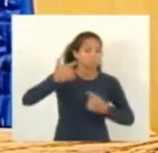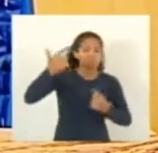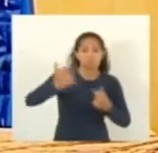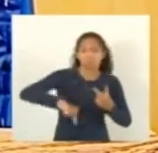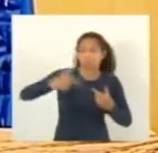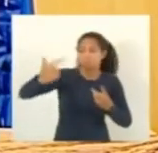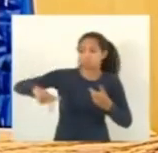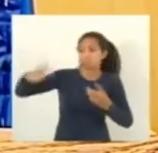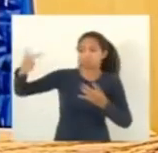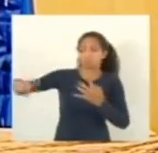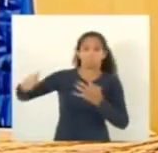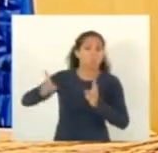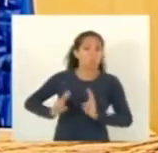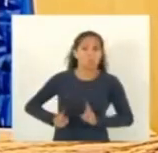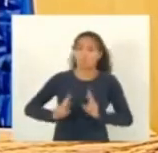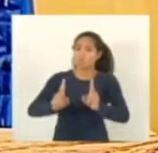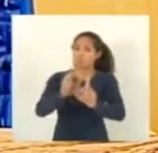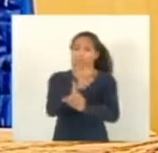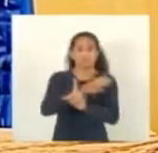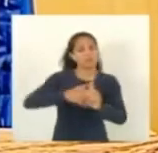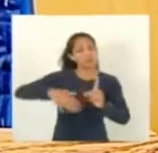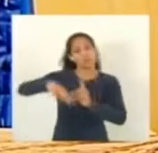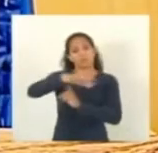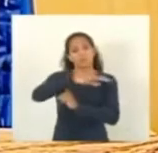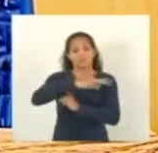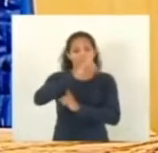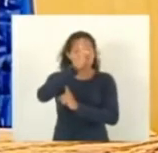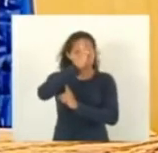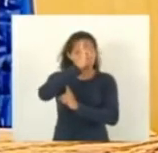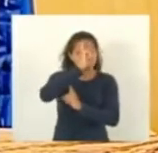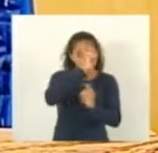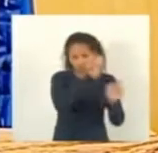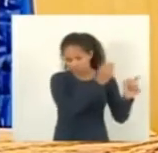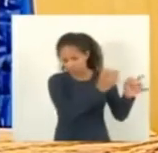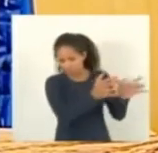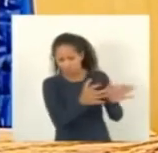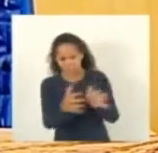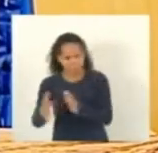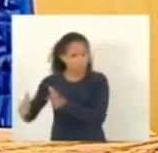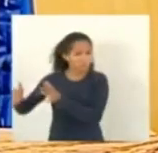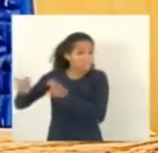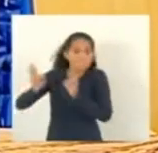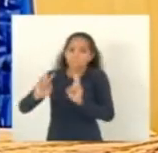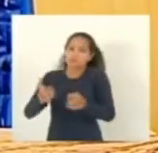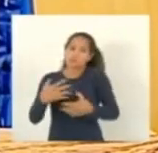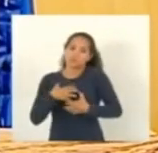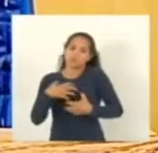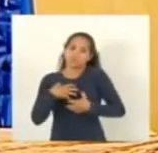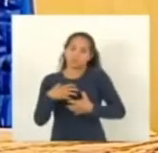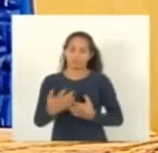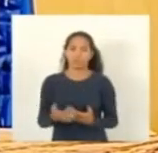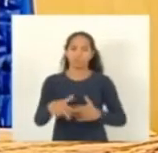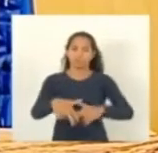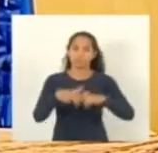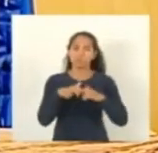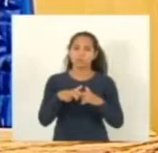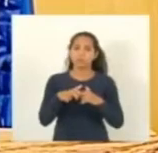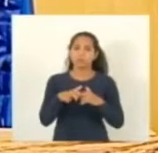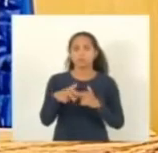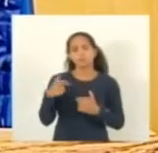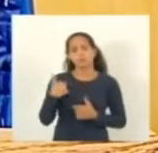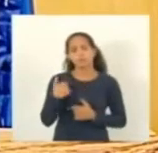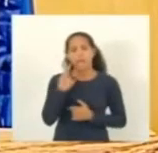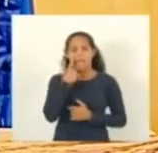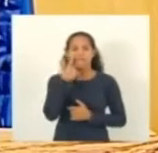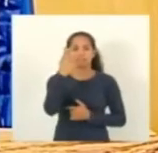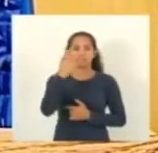relações da sociedade nos dias atuais então por isso que eu acho interessantíssima a semana